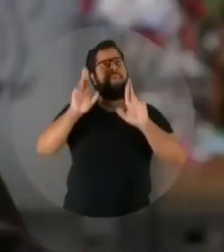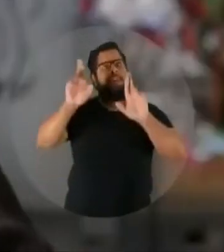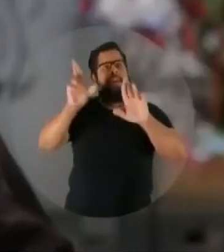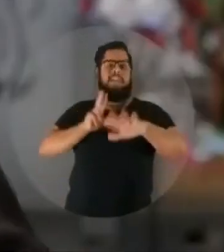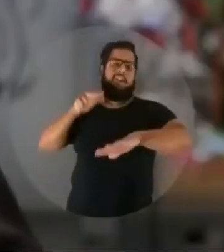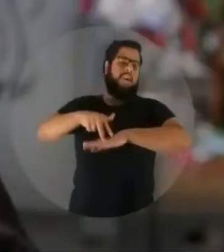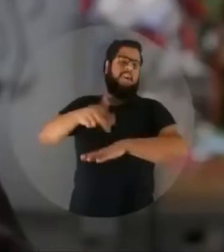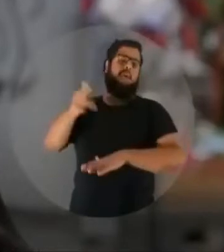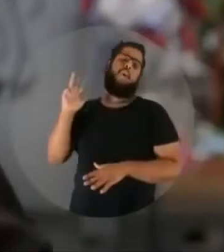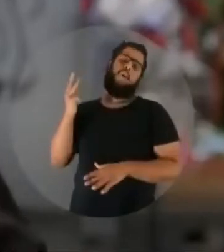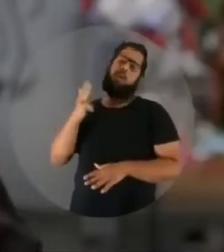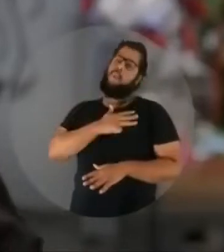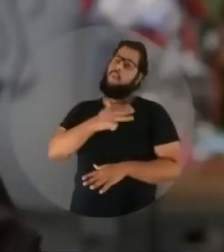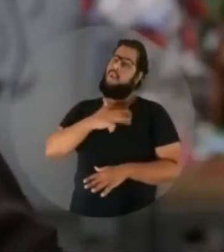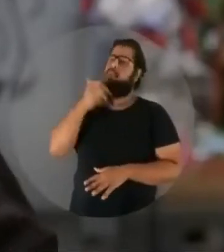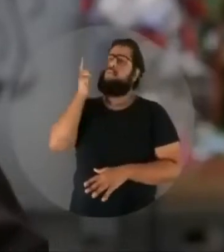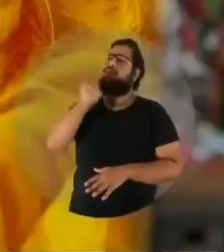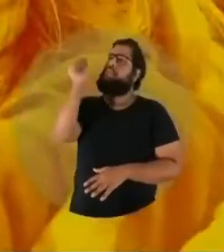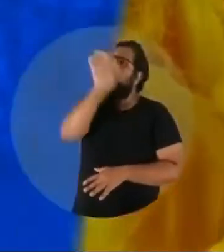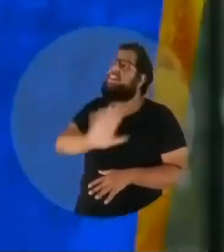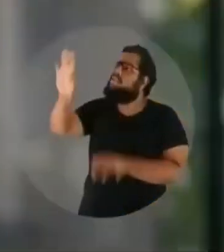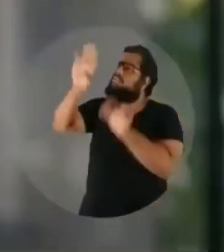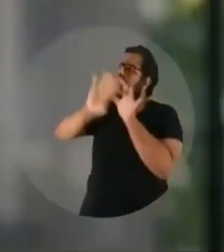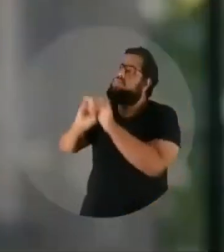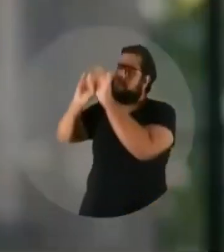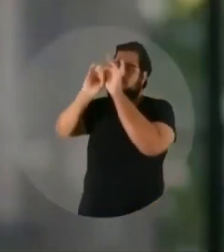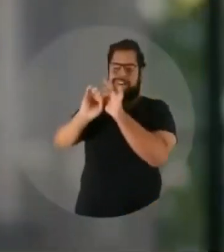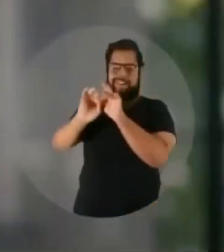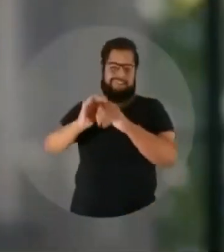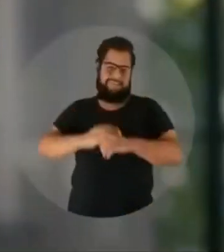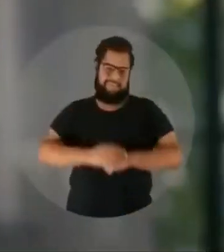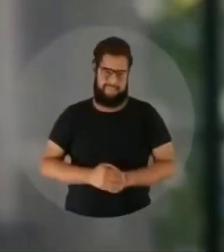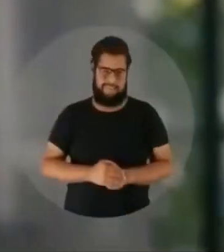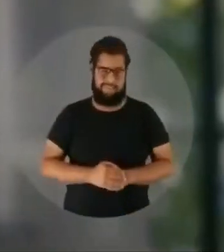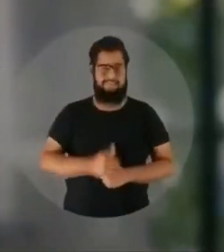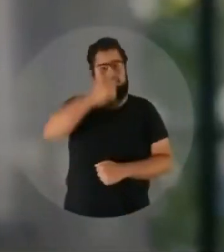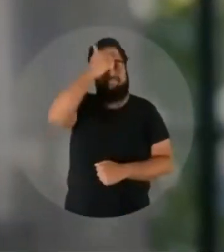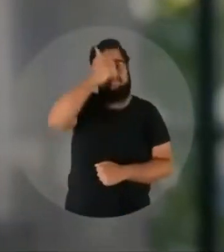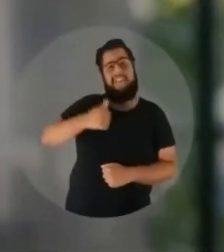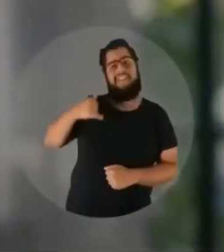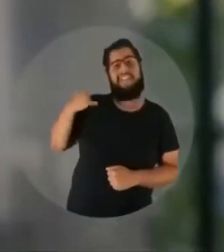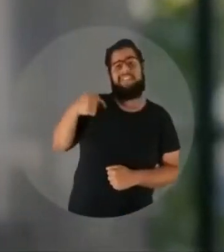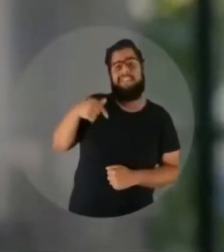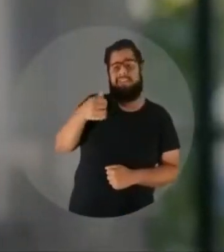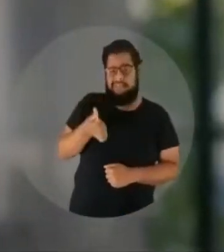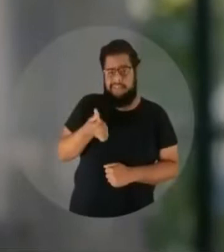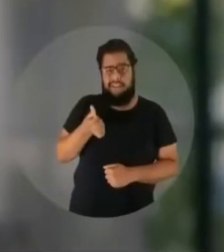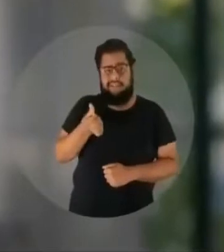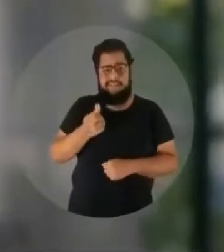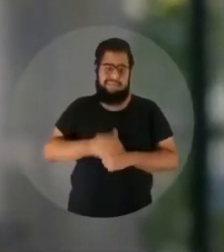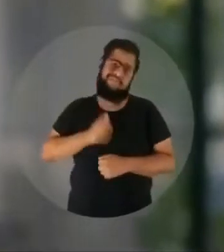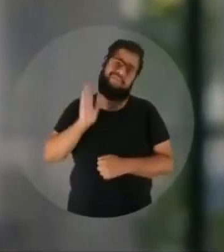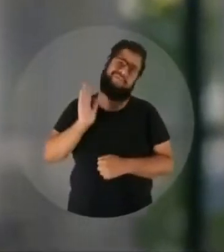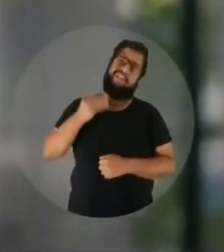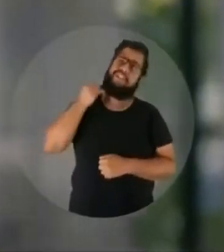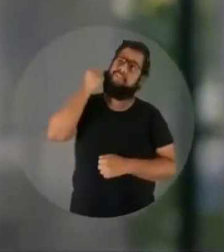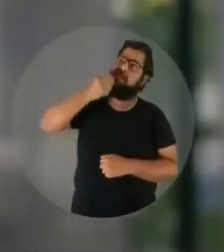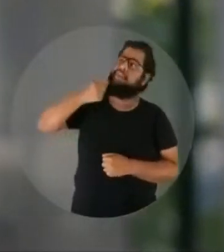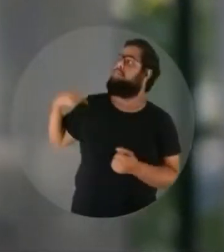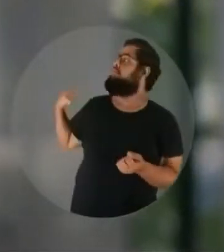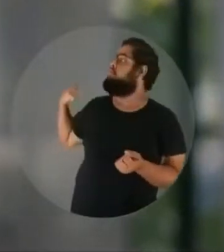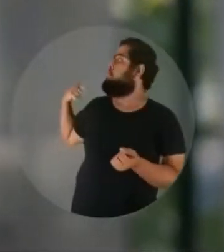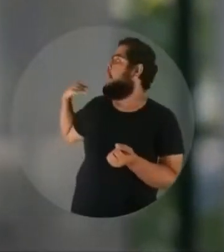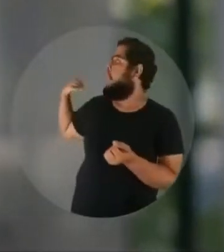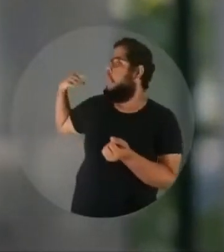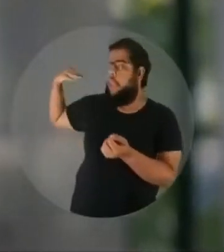Espero que com o Lula o Brasil se una mais. Eu sou uma pessoa que tenho 76 anos de idade. Já